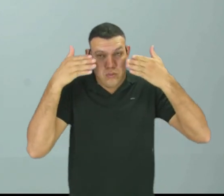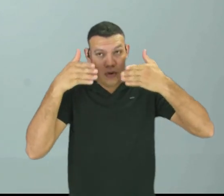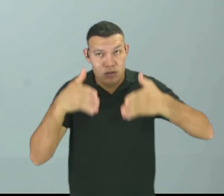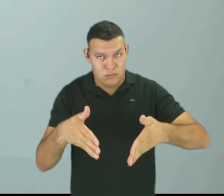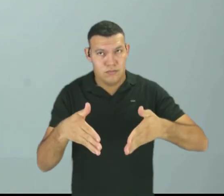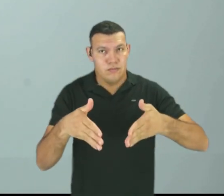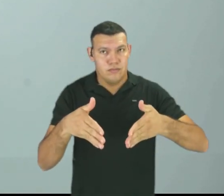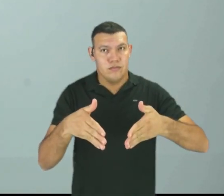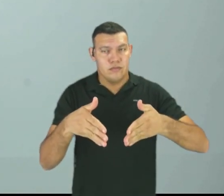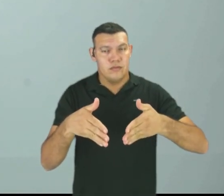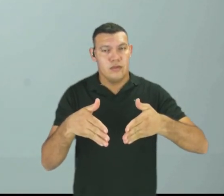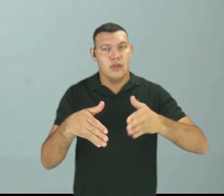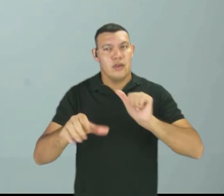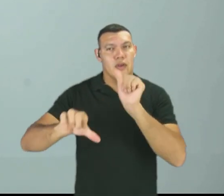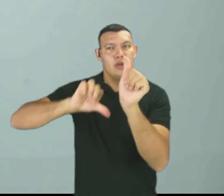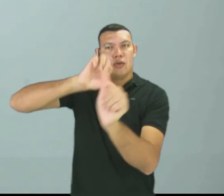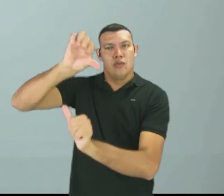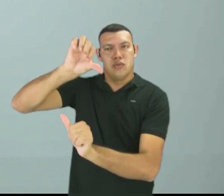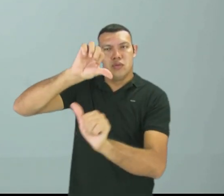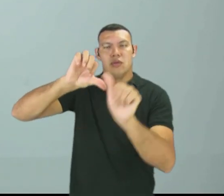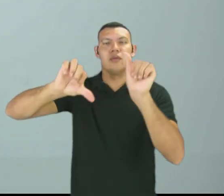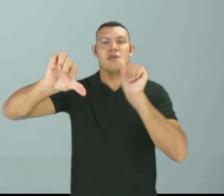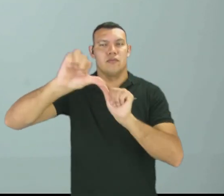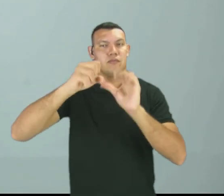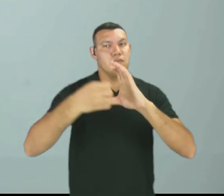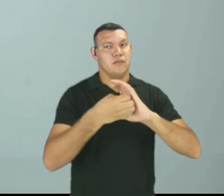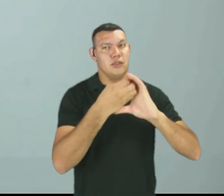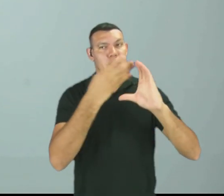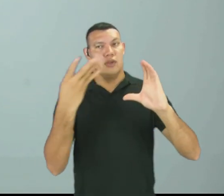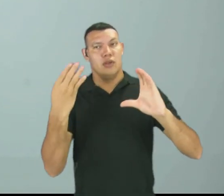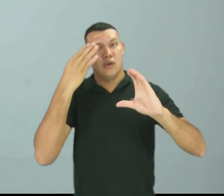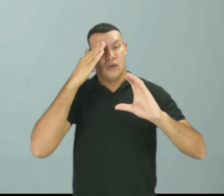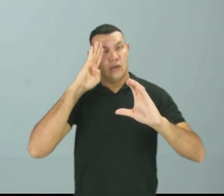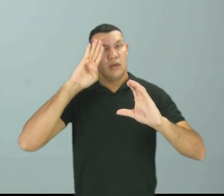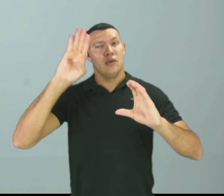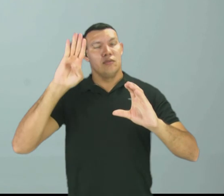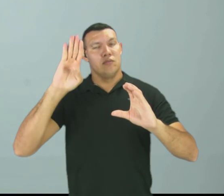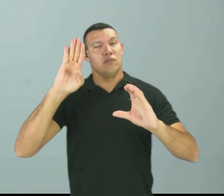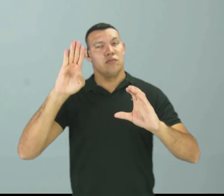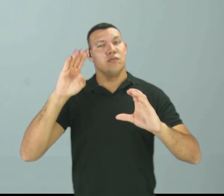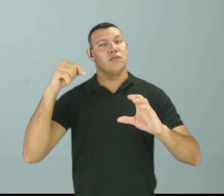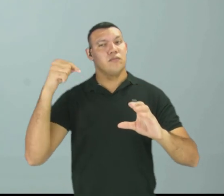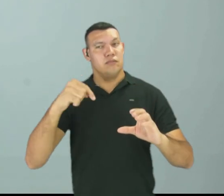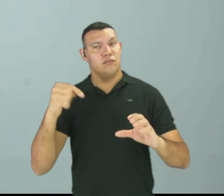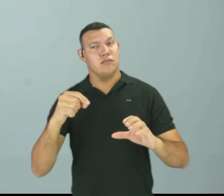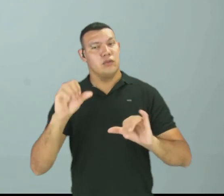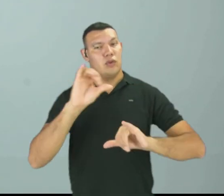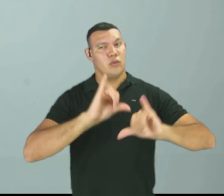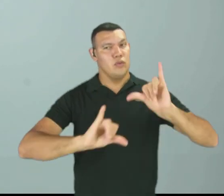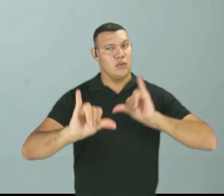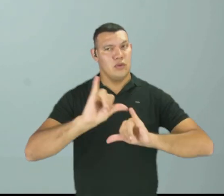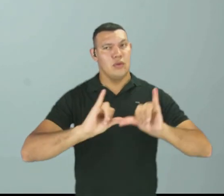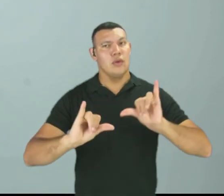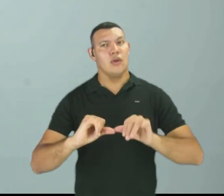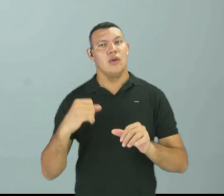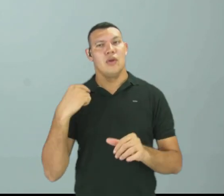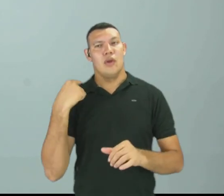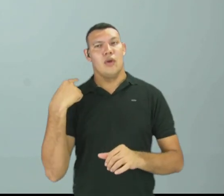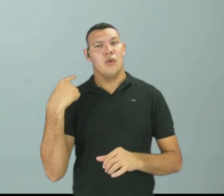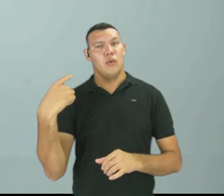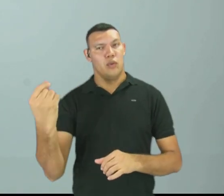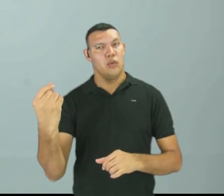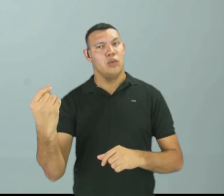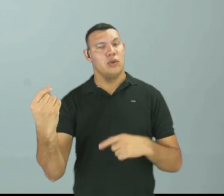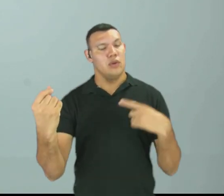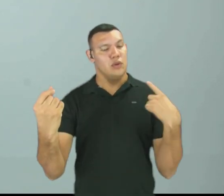reversíveis. E a principal característica dessas reações é que elas possuem a velocidade 1